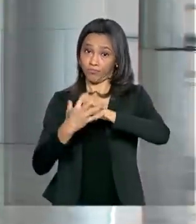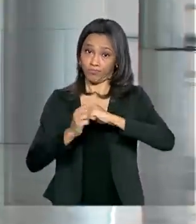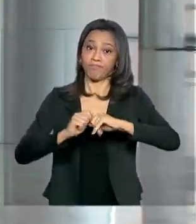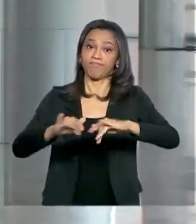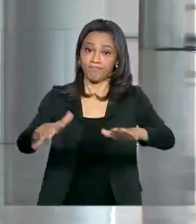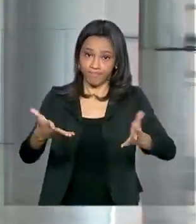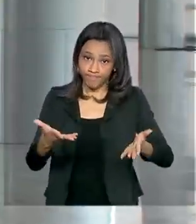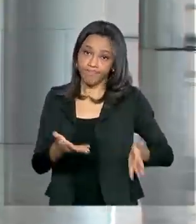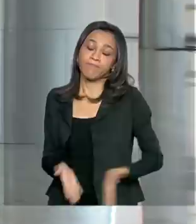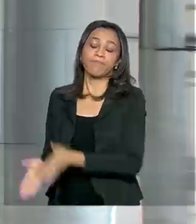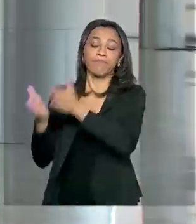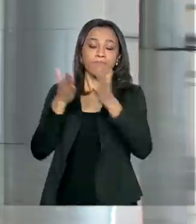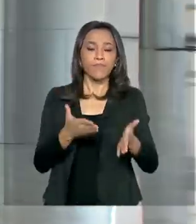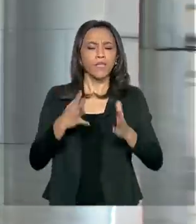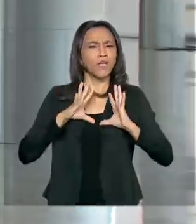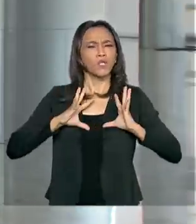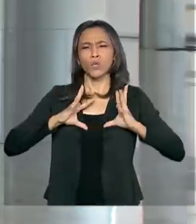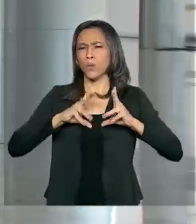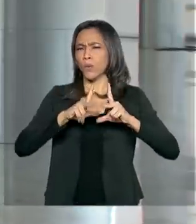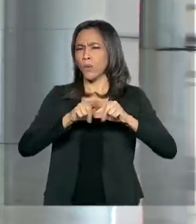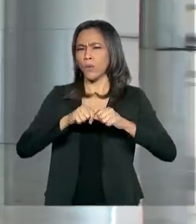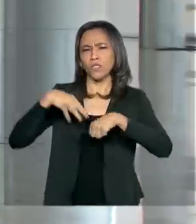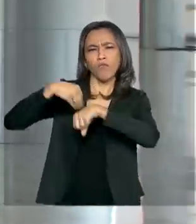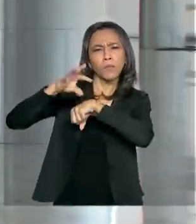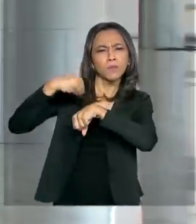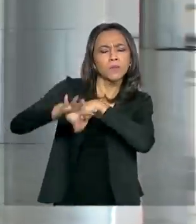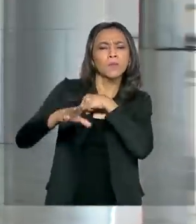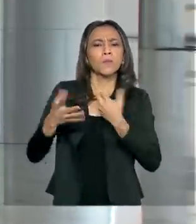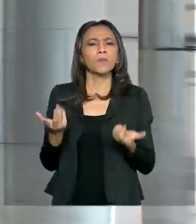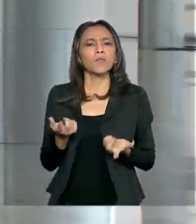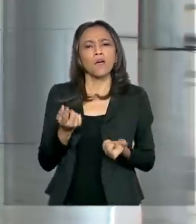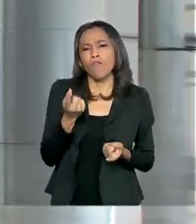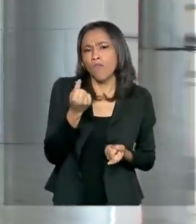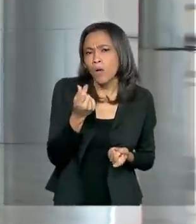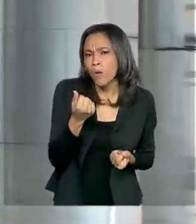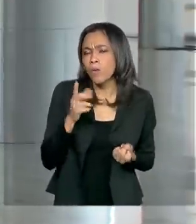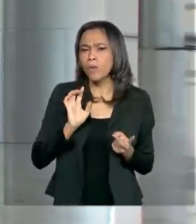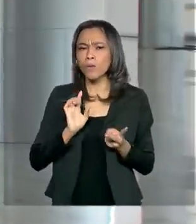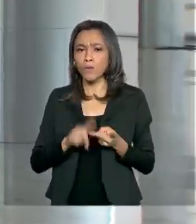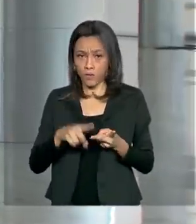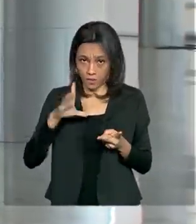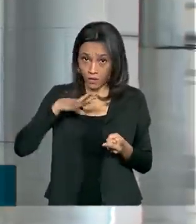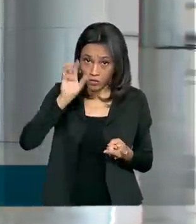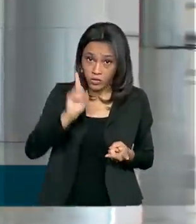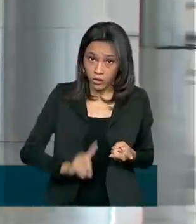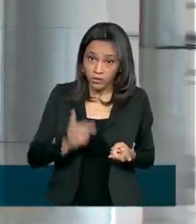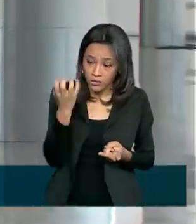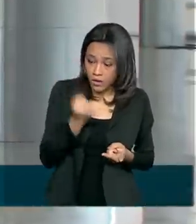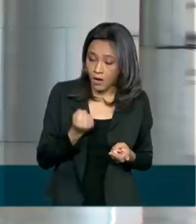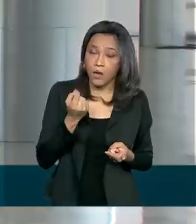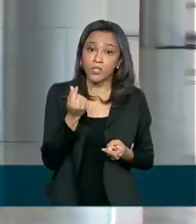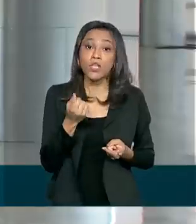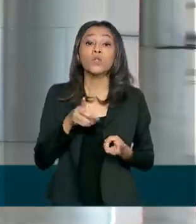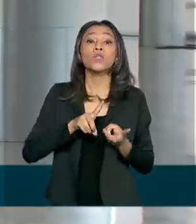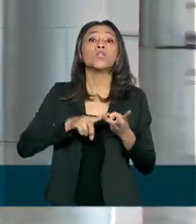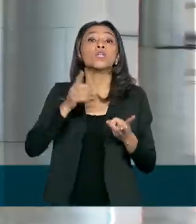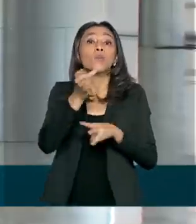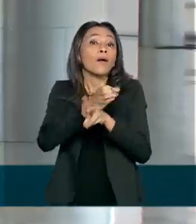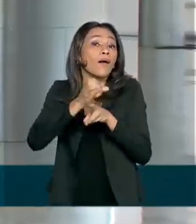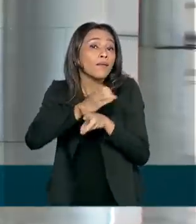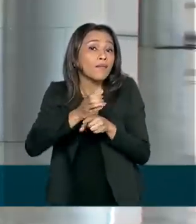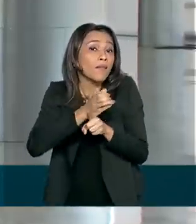E todas as informações sobre o valor a que o trabalhador vai ter direito a sacar e as datas de